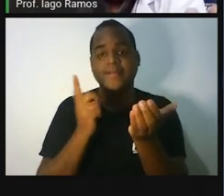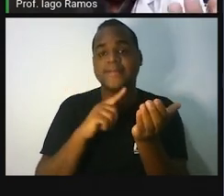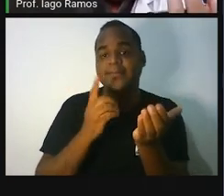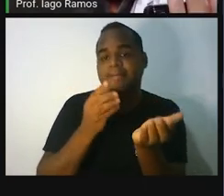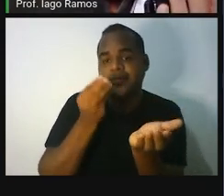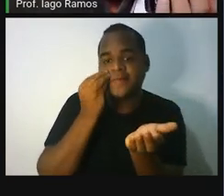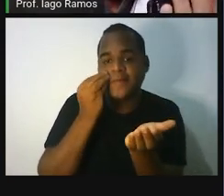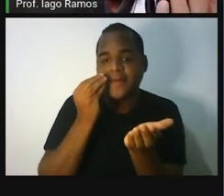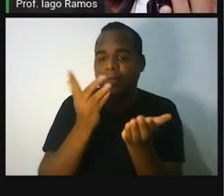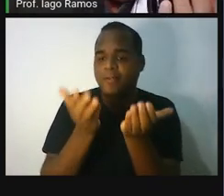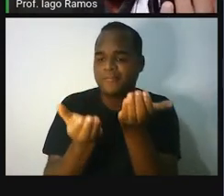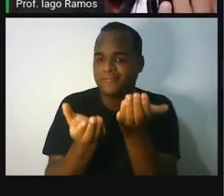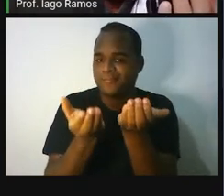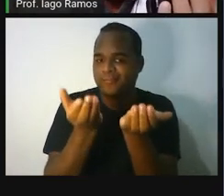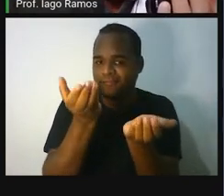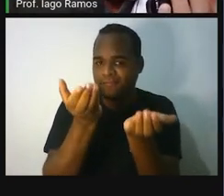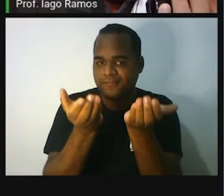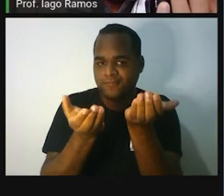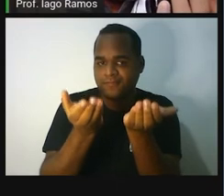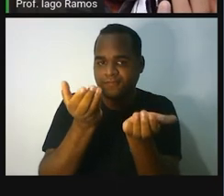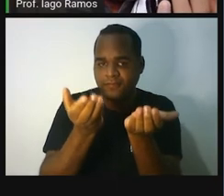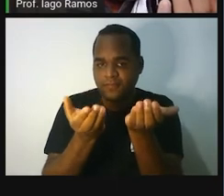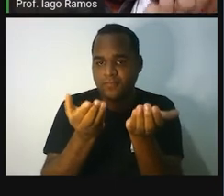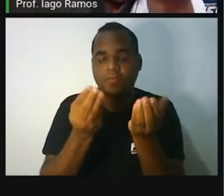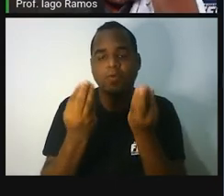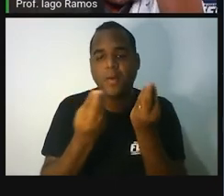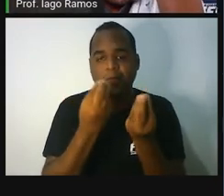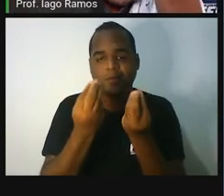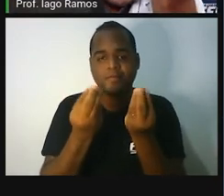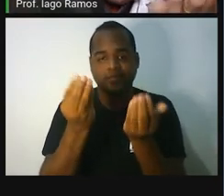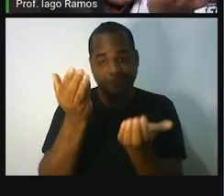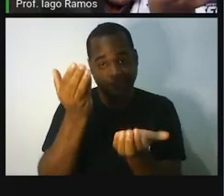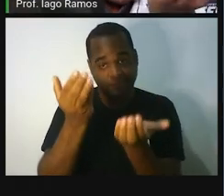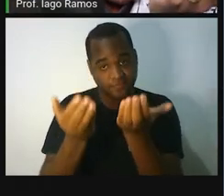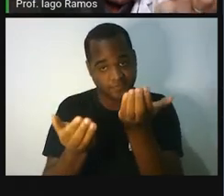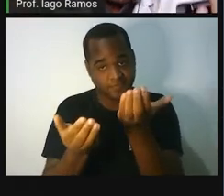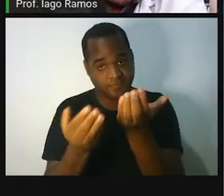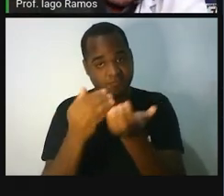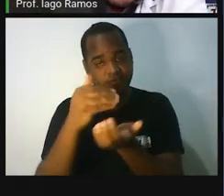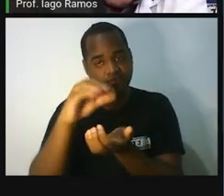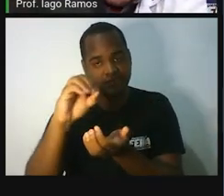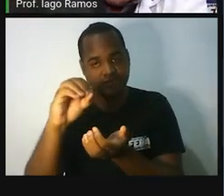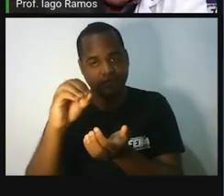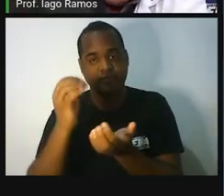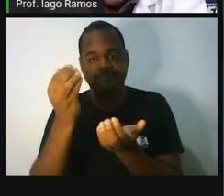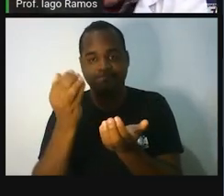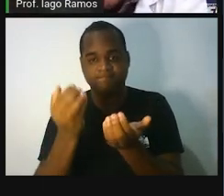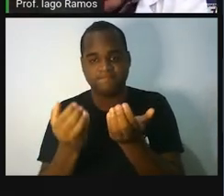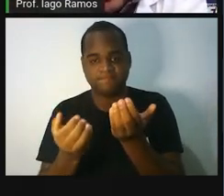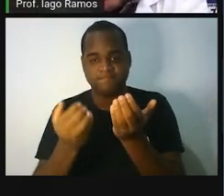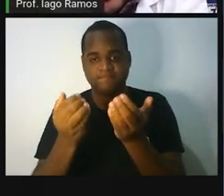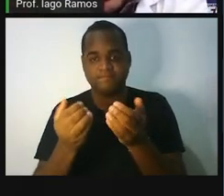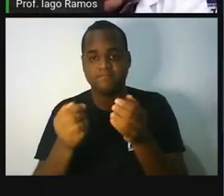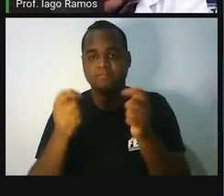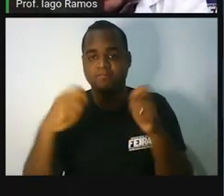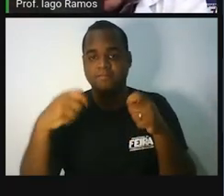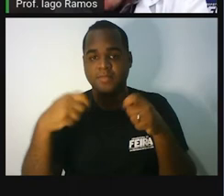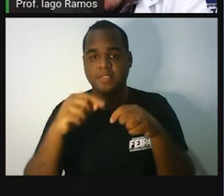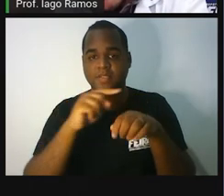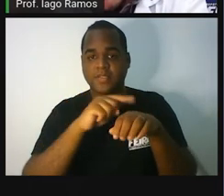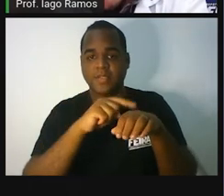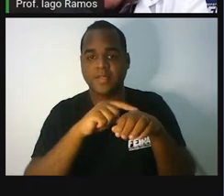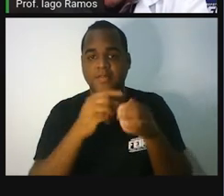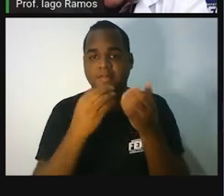Para que volte a equilibrar? Colocou 10 nessa, aconteceu nisso. O que é que faz